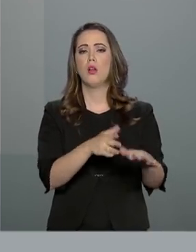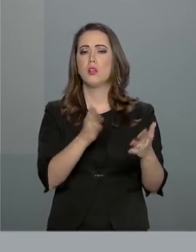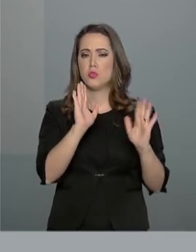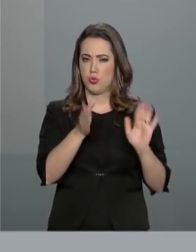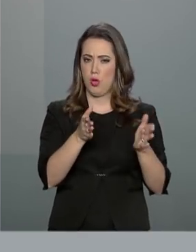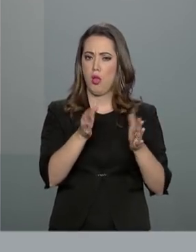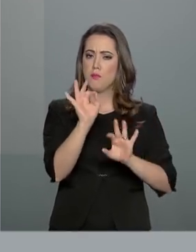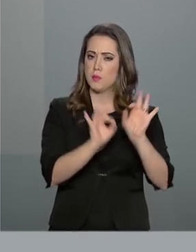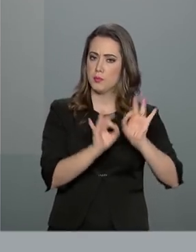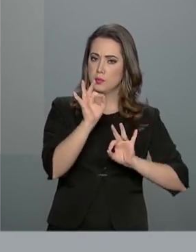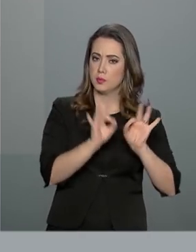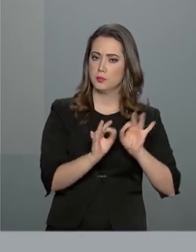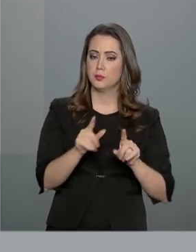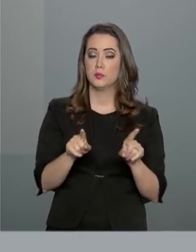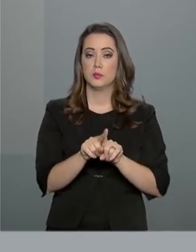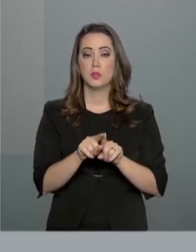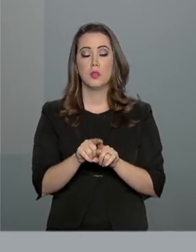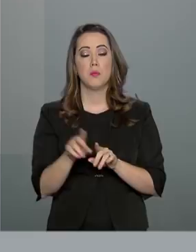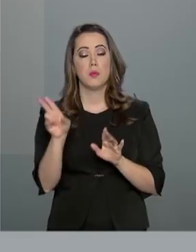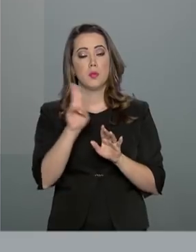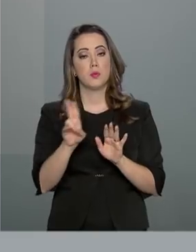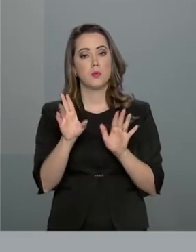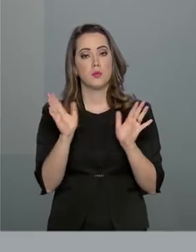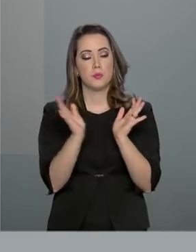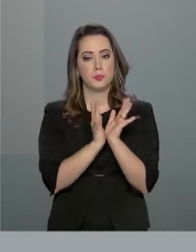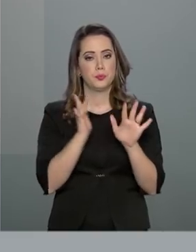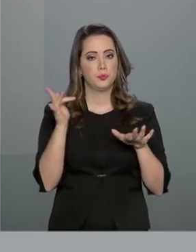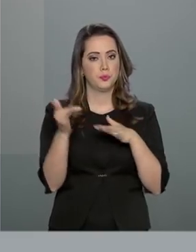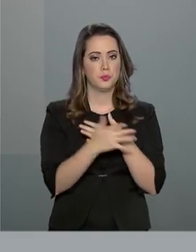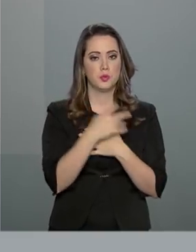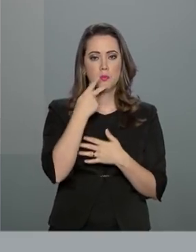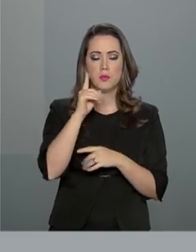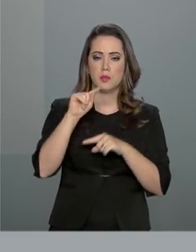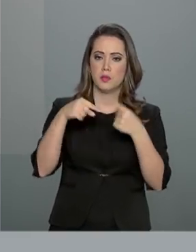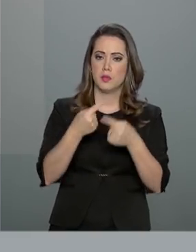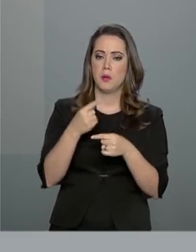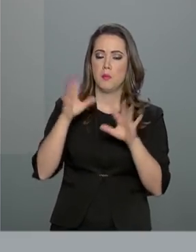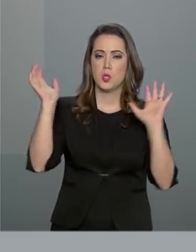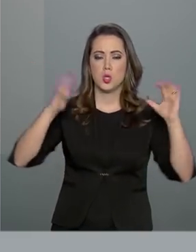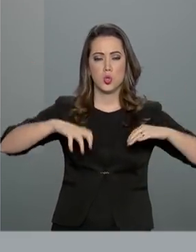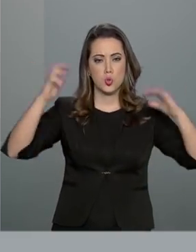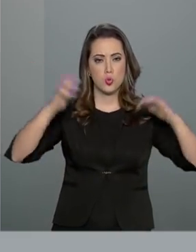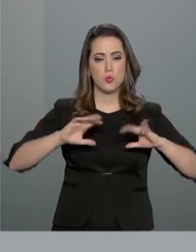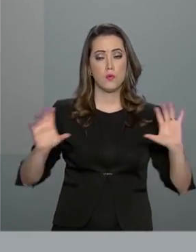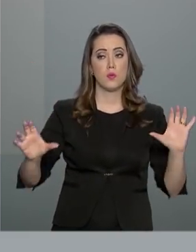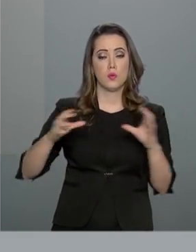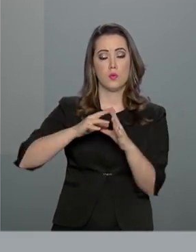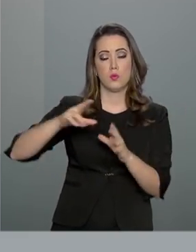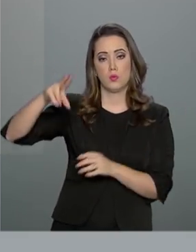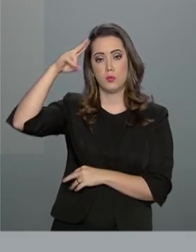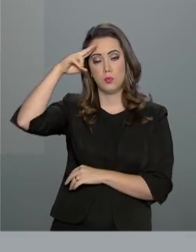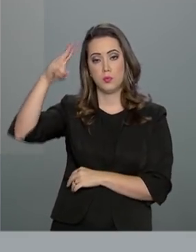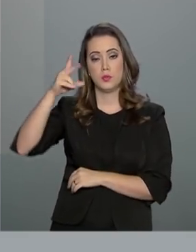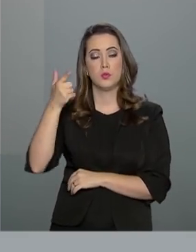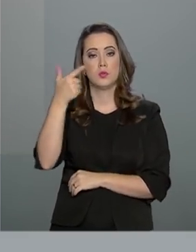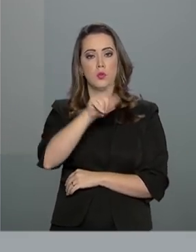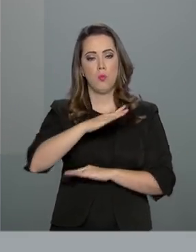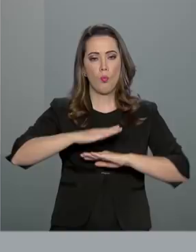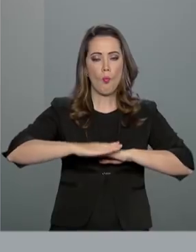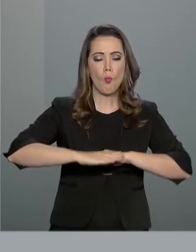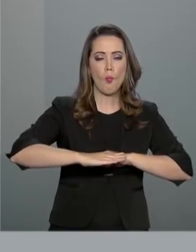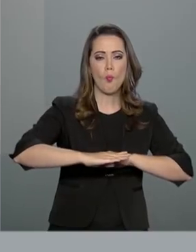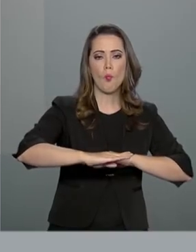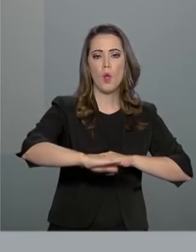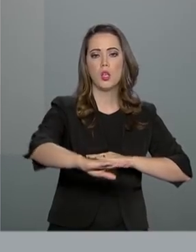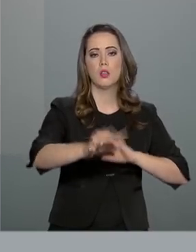presidente utilizou também as redes sociais para informar que, após o período de chuvas, o Exército irá recapiar a